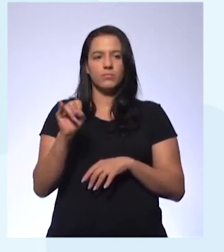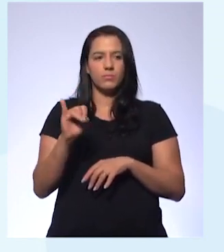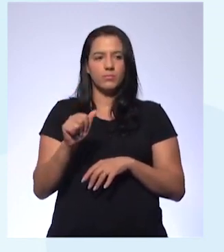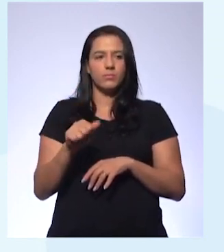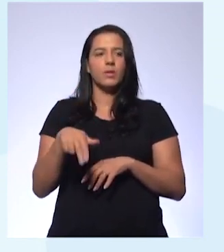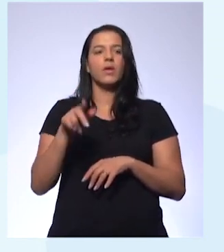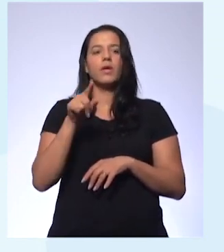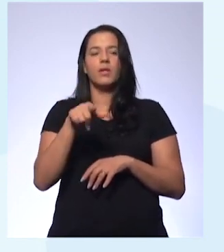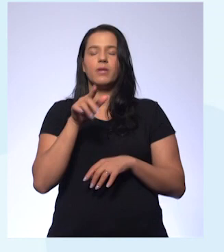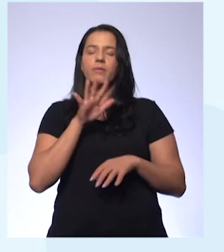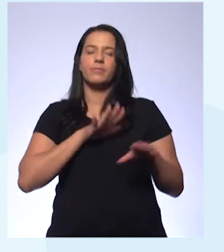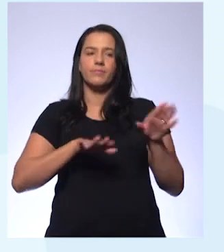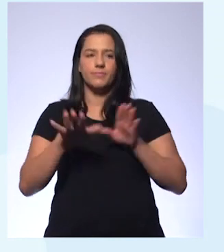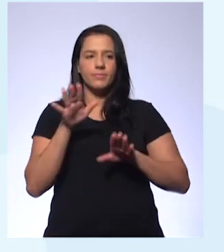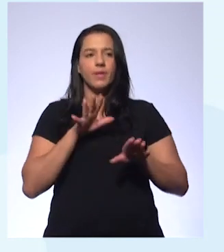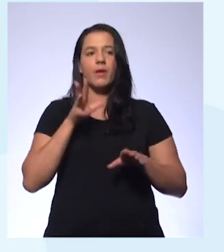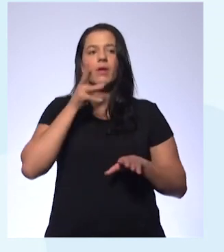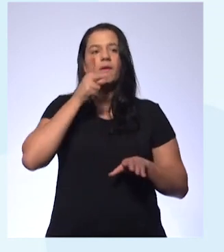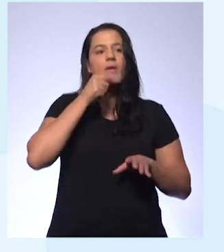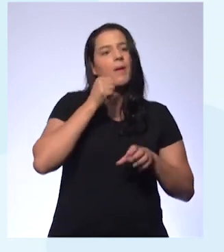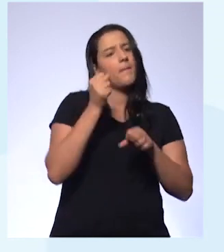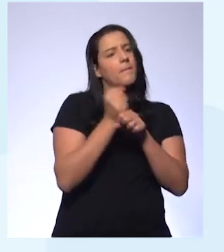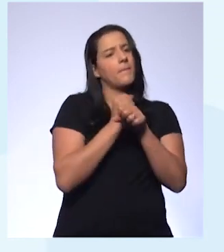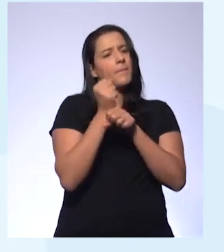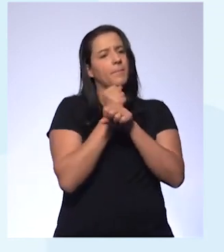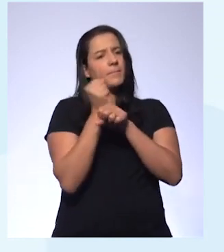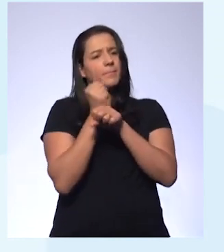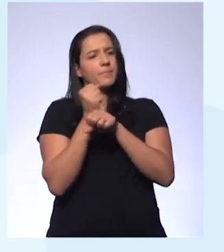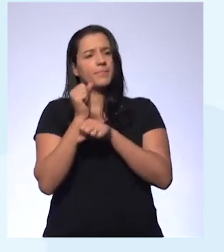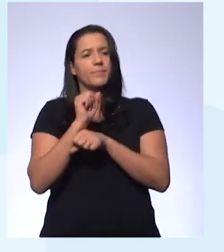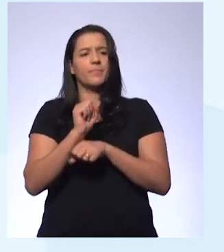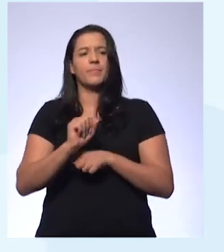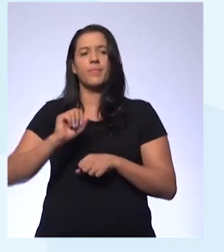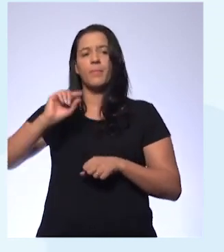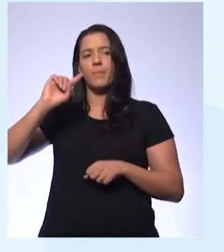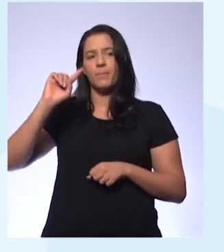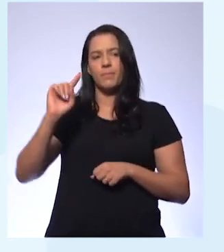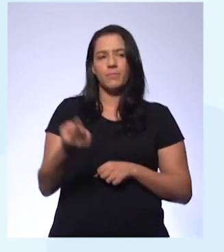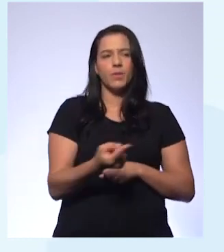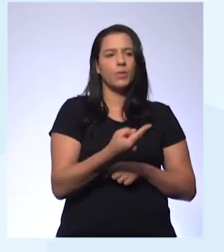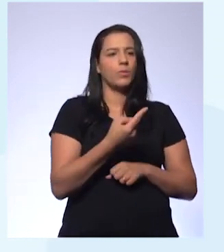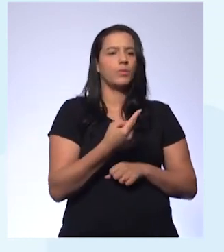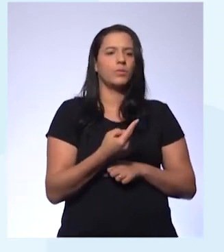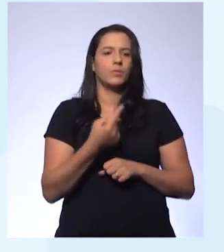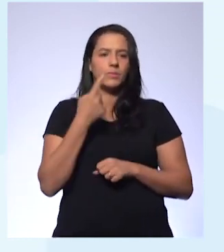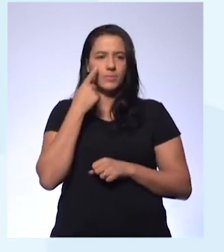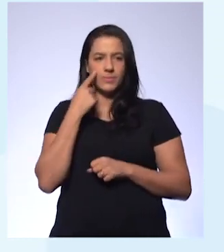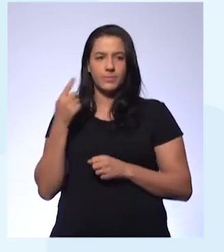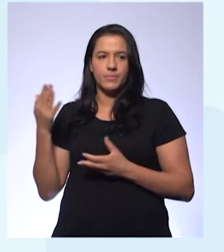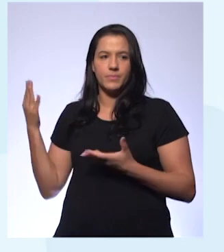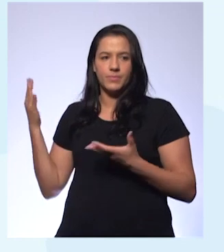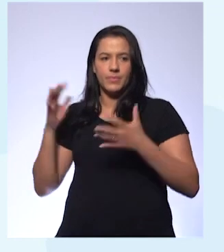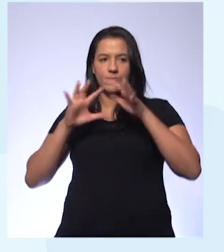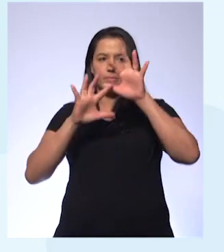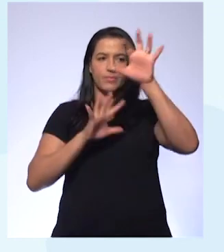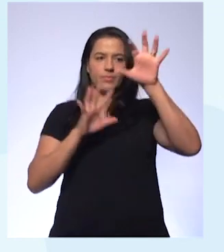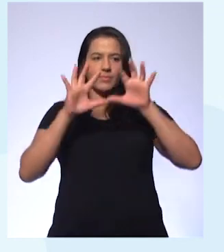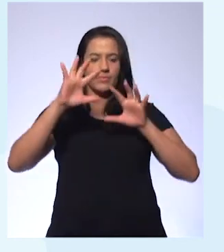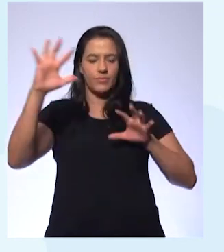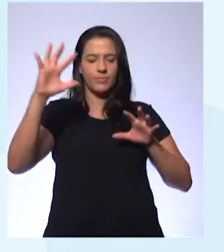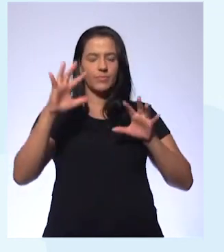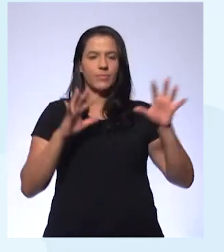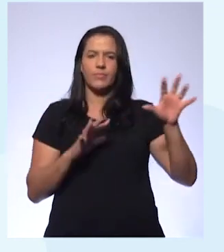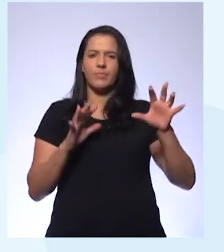acho que ele é lento, tá gente? Ele vai demorar milhões de anos para acontecer. Na animação, ela acontece em segundos, mas ele é extremamente lento.